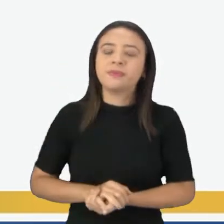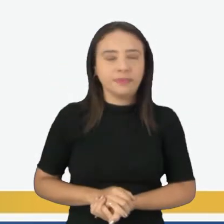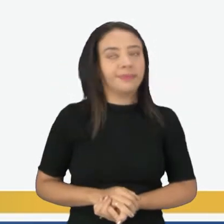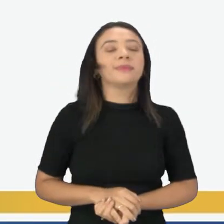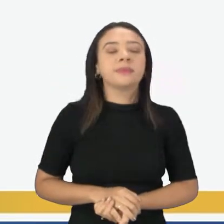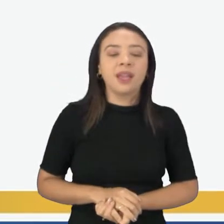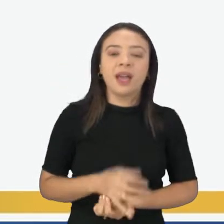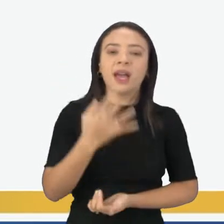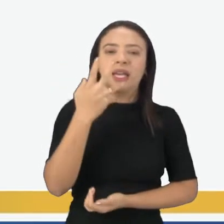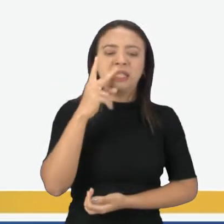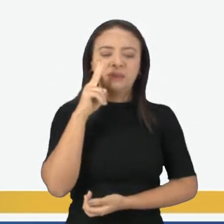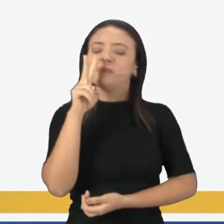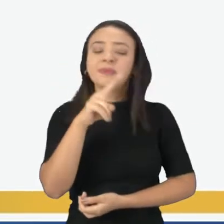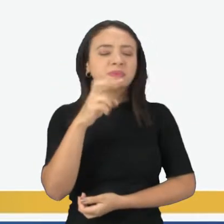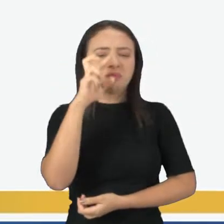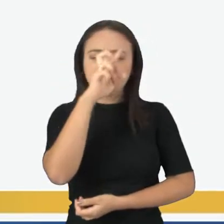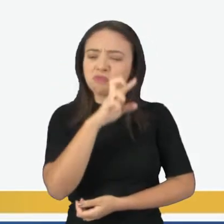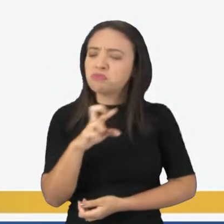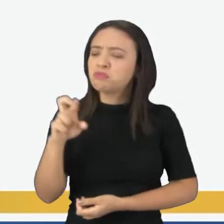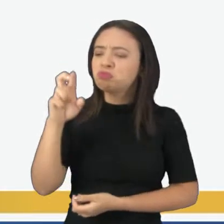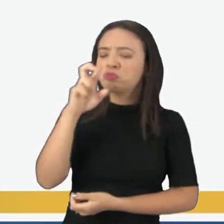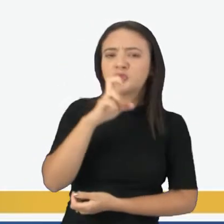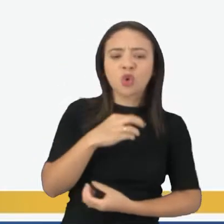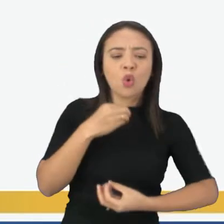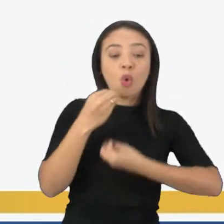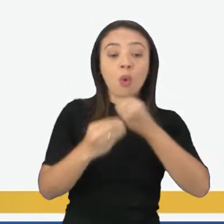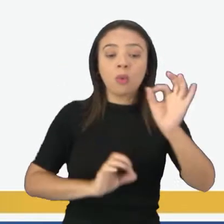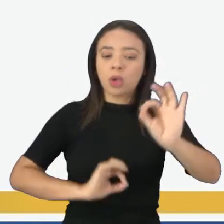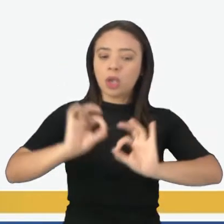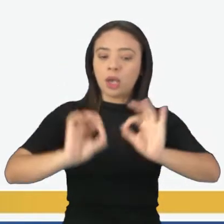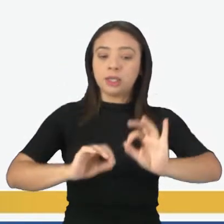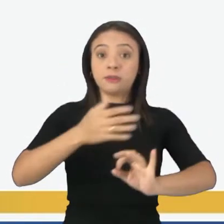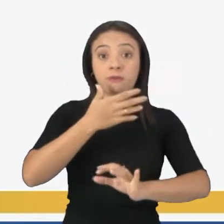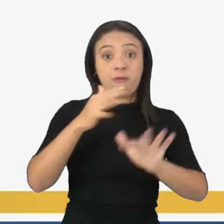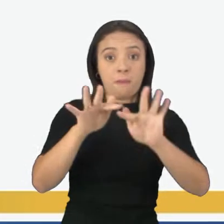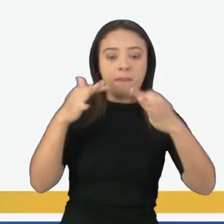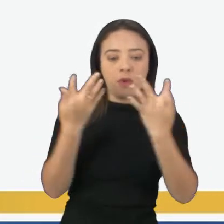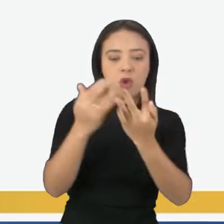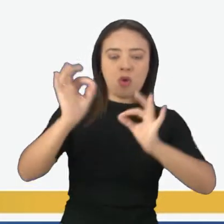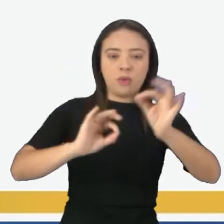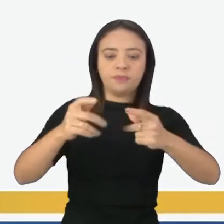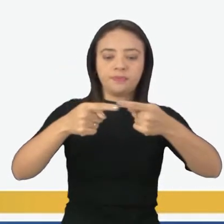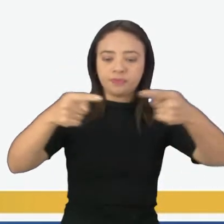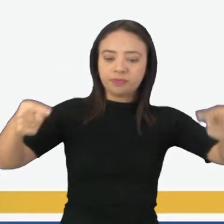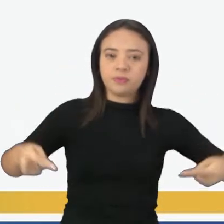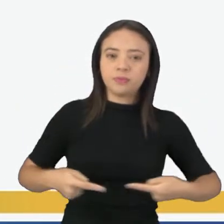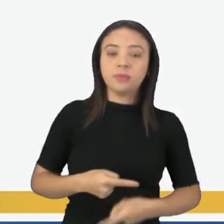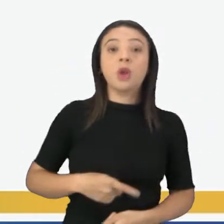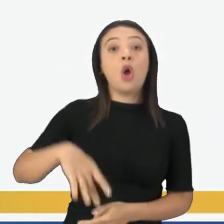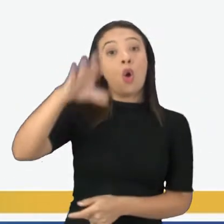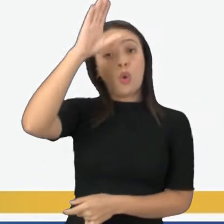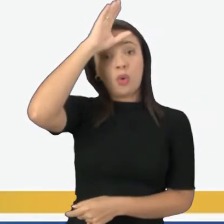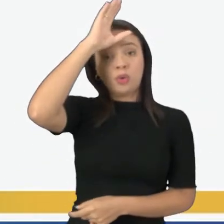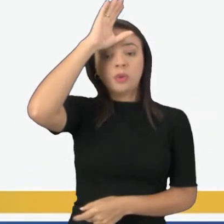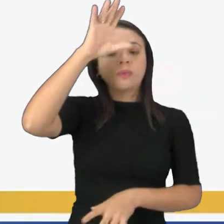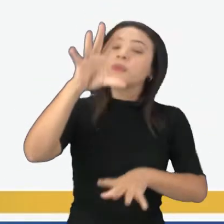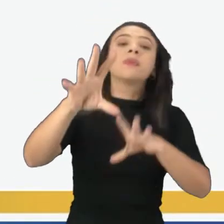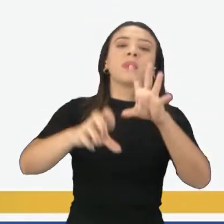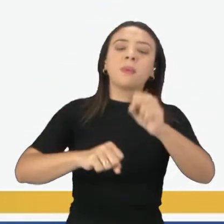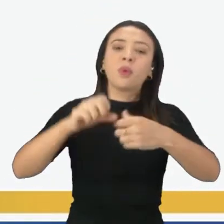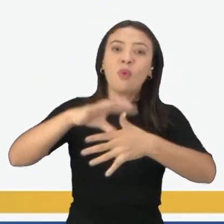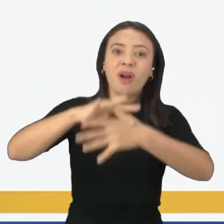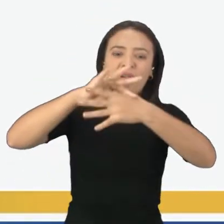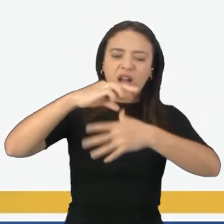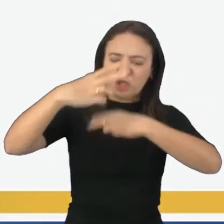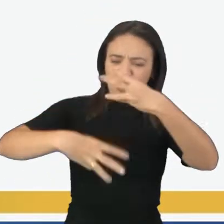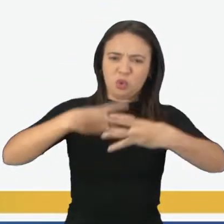menina ficou observando como os parentes montavam os pratos. Um tio colocou no prato muita carne e